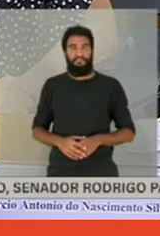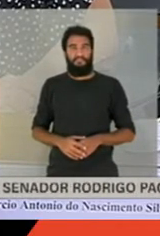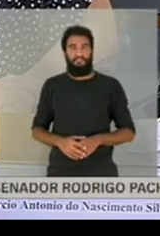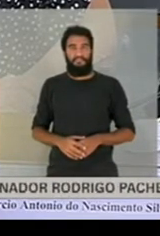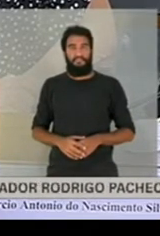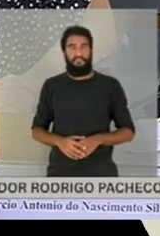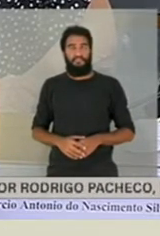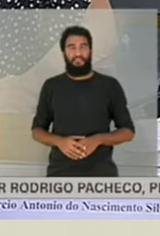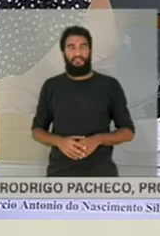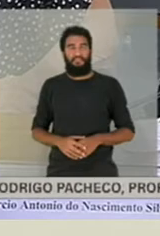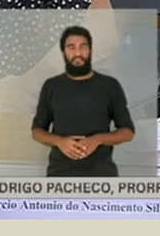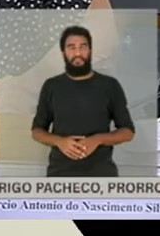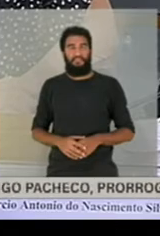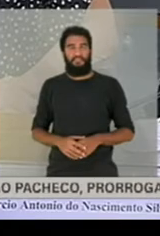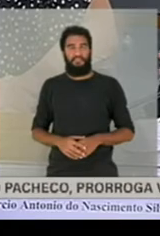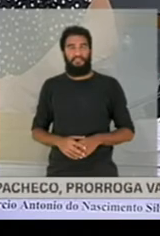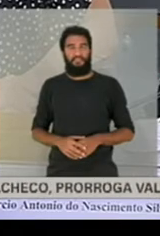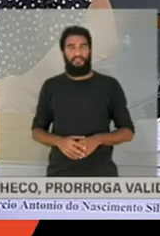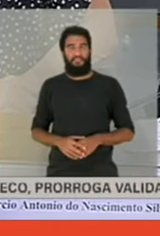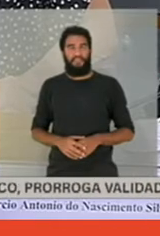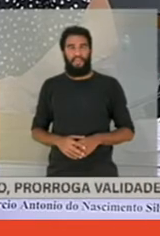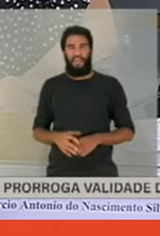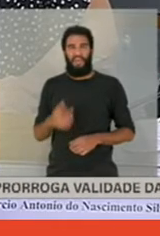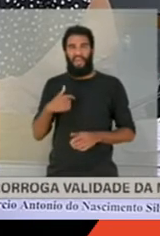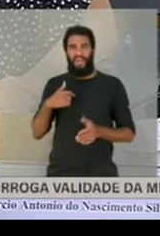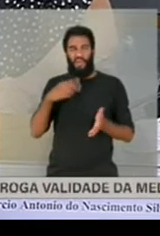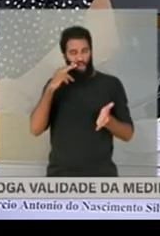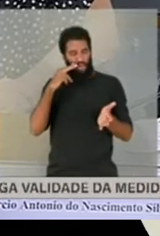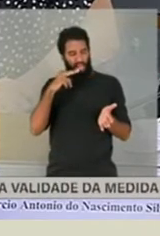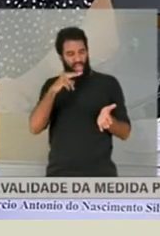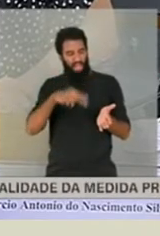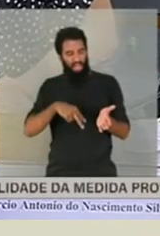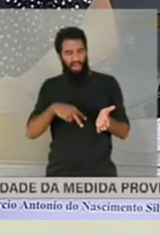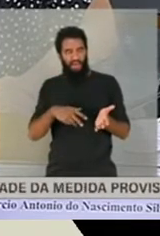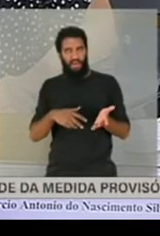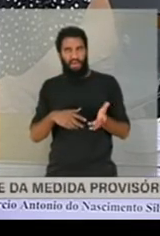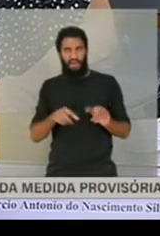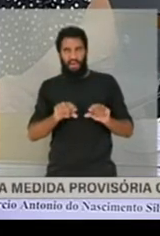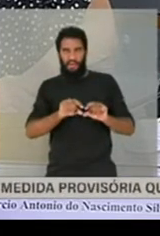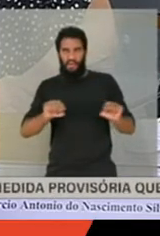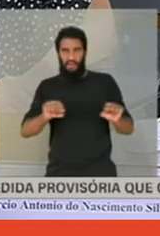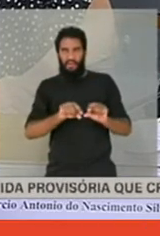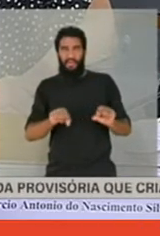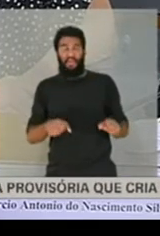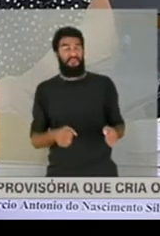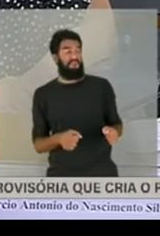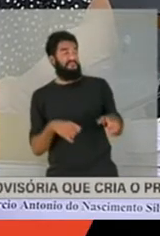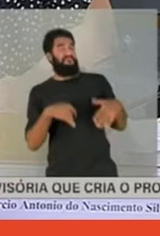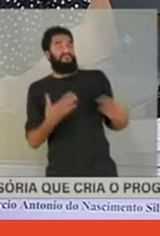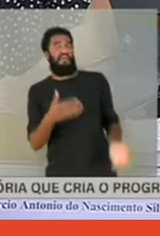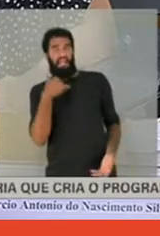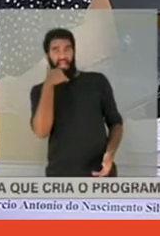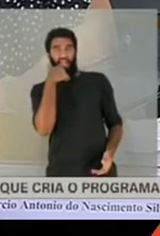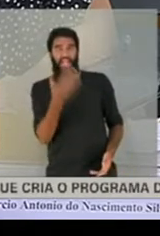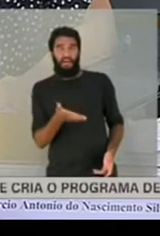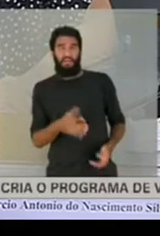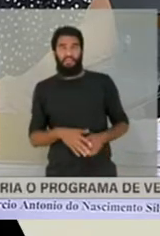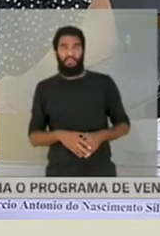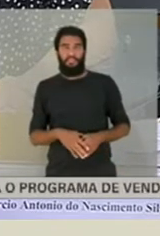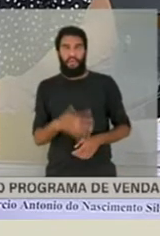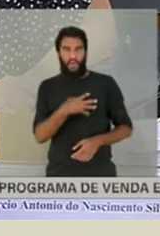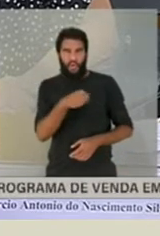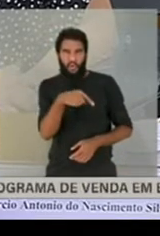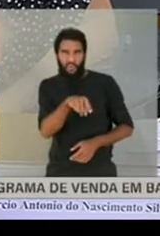Eu não sei, não posso, eu não procurei ler, não procurei falar nada, mas toda a repercussão, eu escutei lá no meu coração, e daí que seu filho morreu?